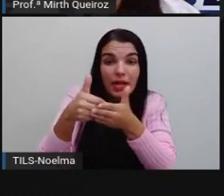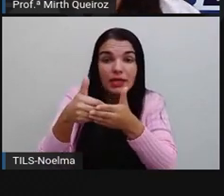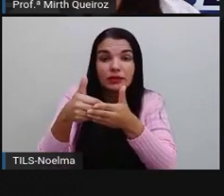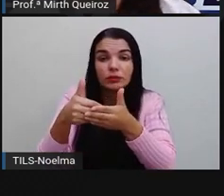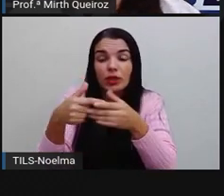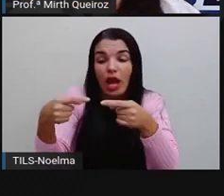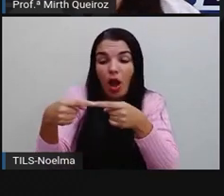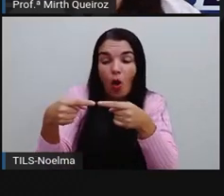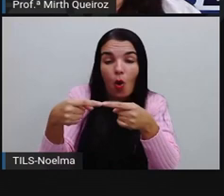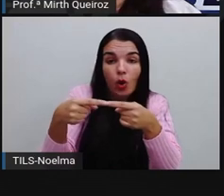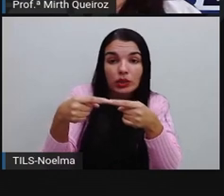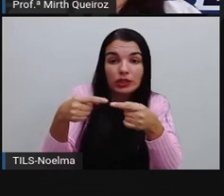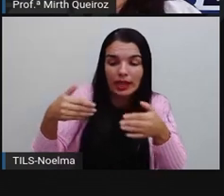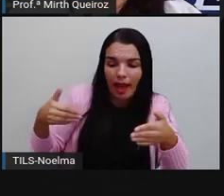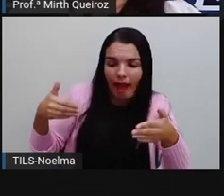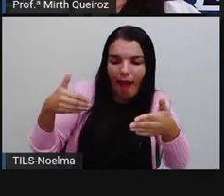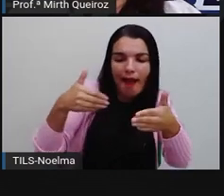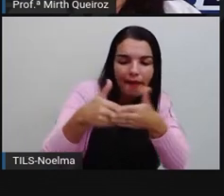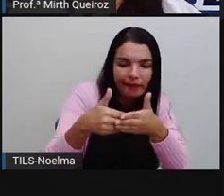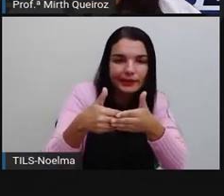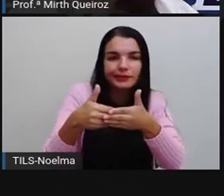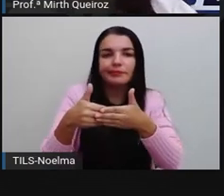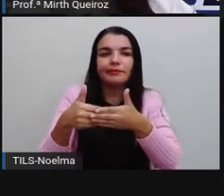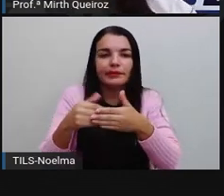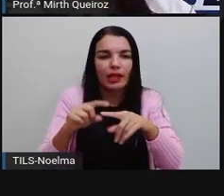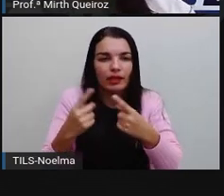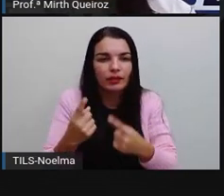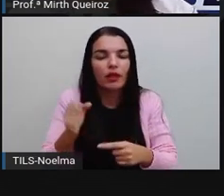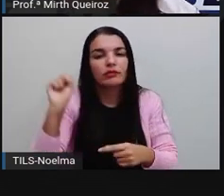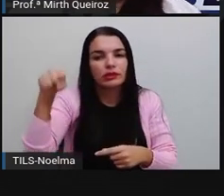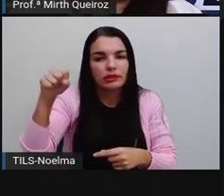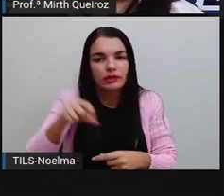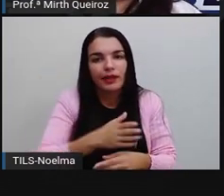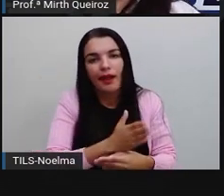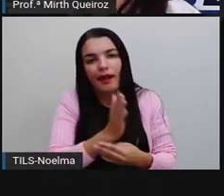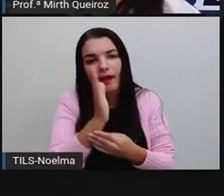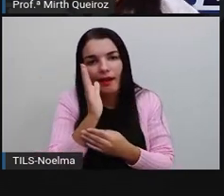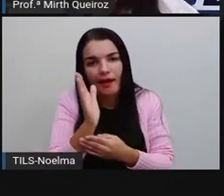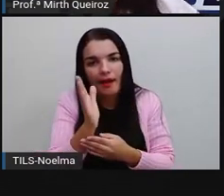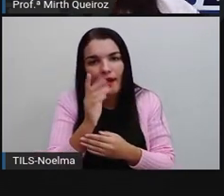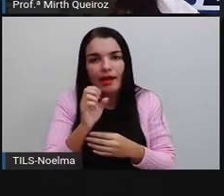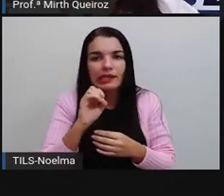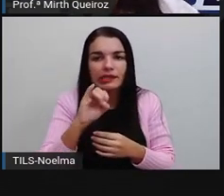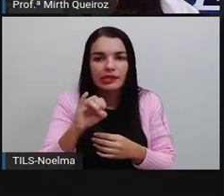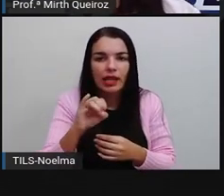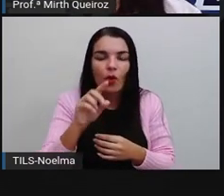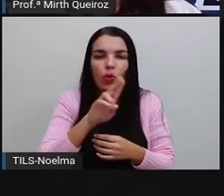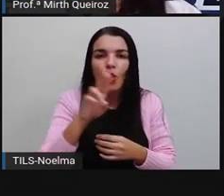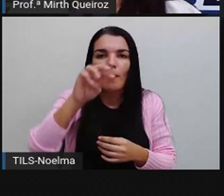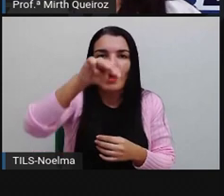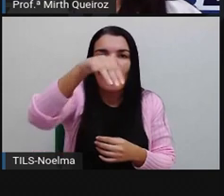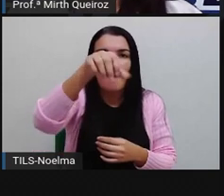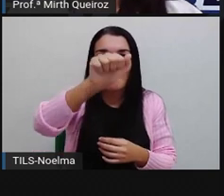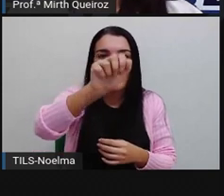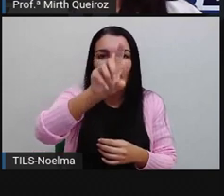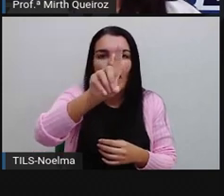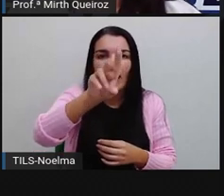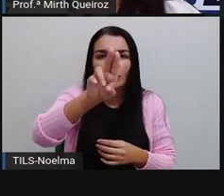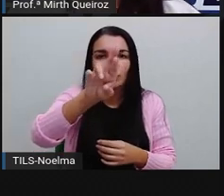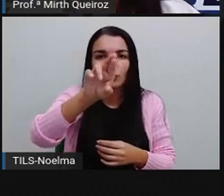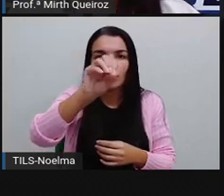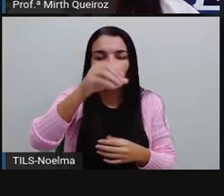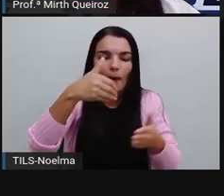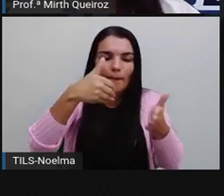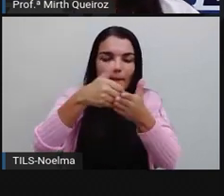próximo, que seria a concordância atrativa. Neste caso aí, maduro está concordando com o mais